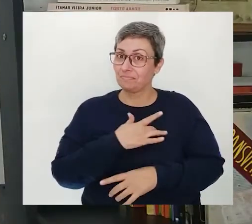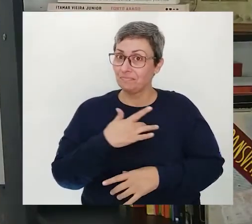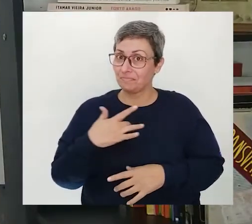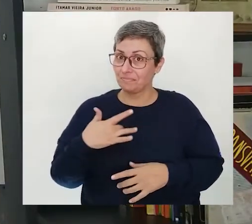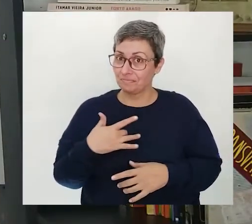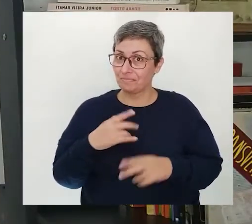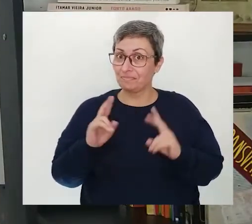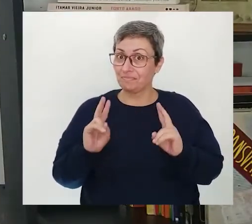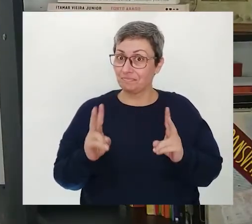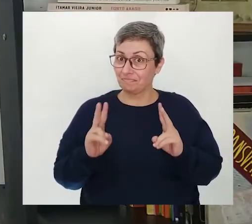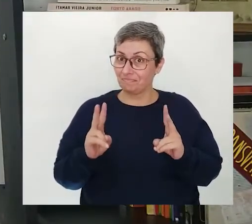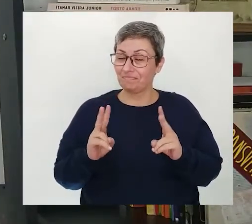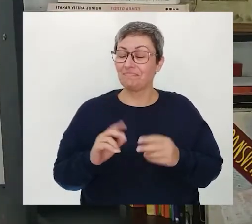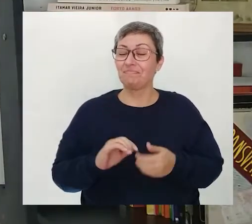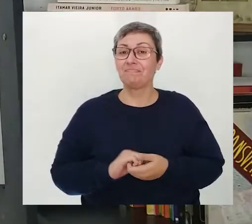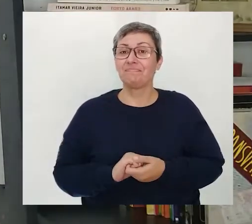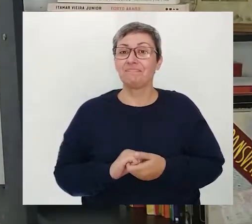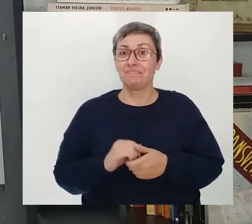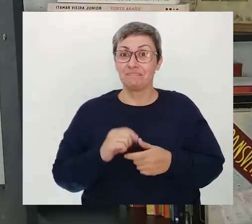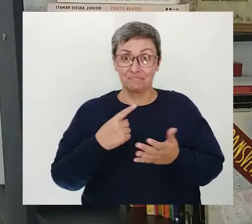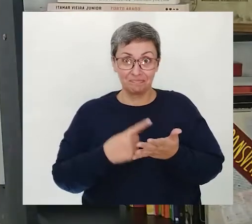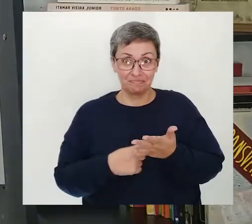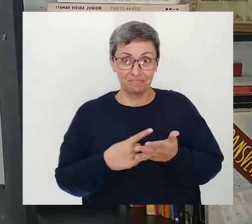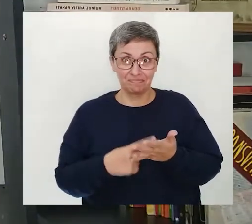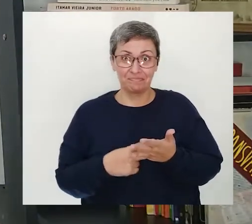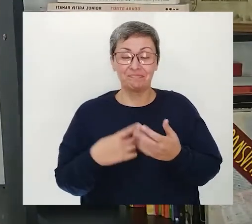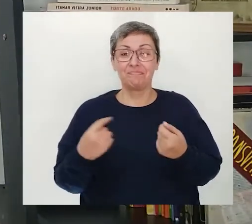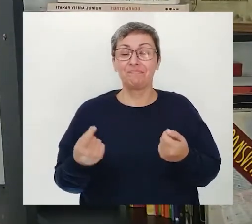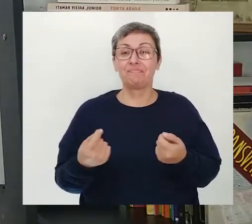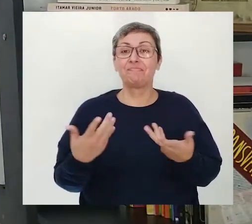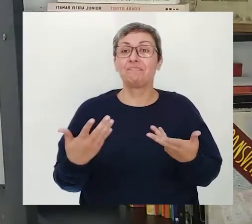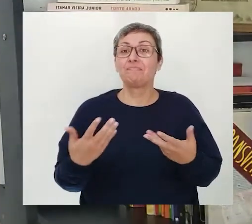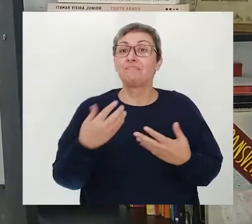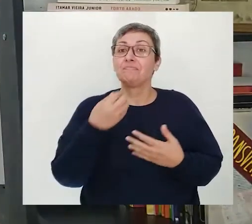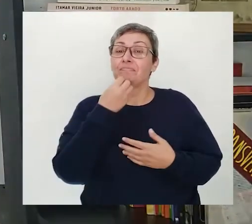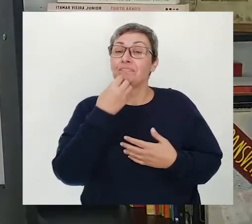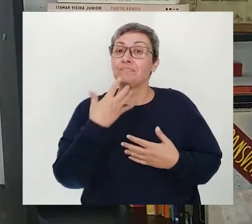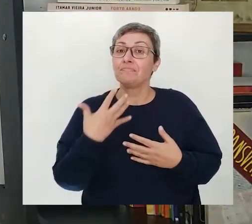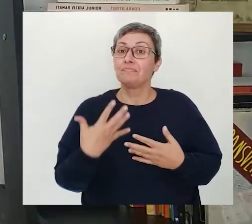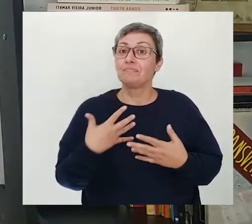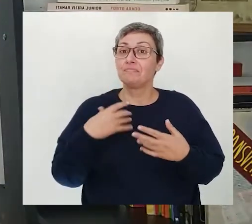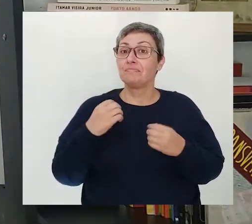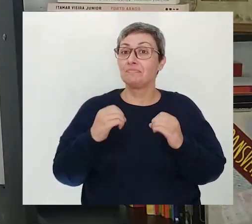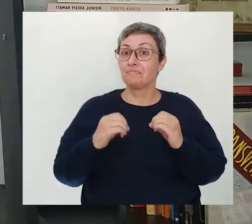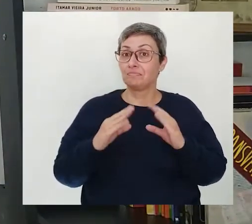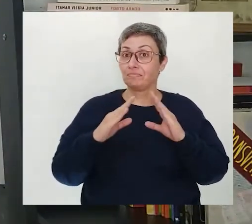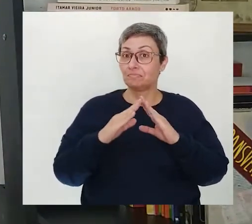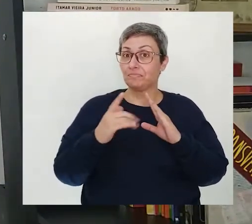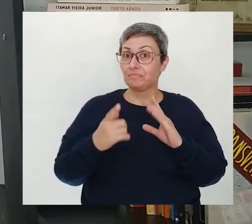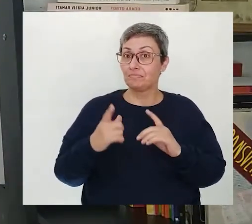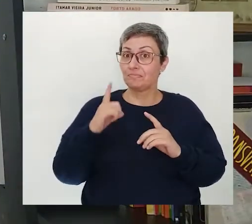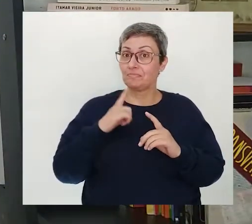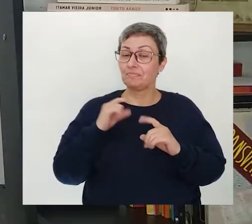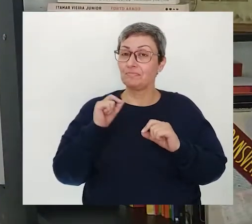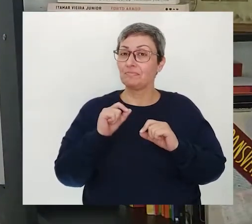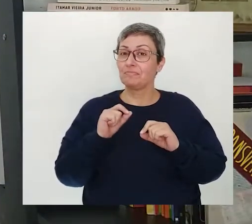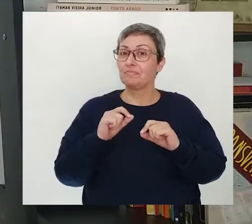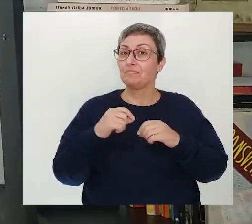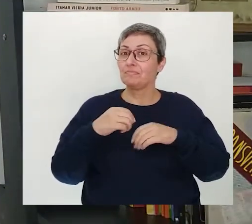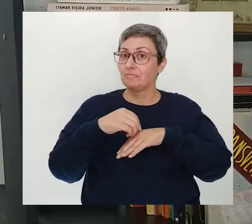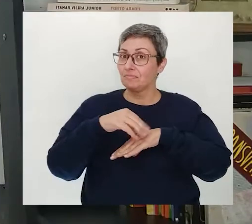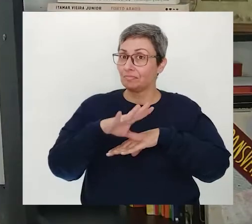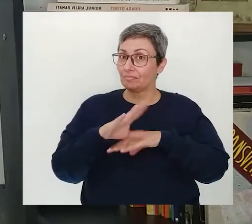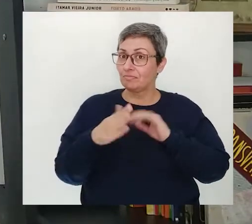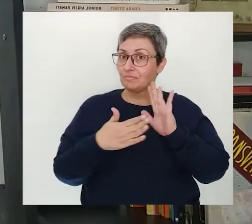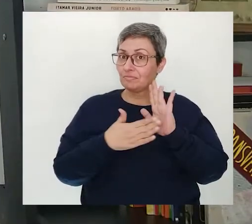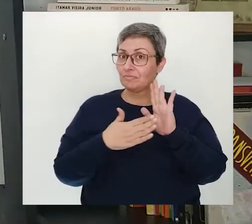saúde. Sempre, né? Combinado? Bom, no programa anterior eu deixei algumas